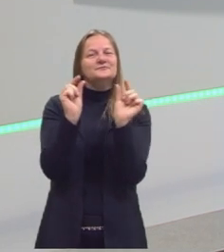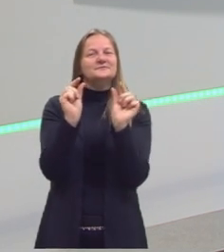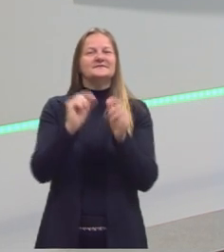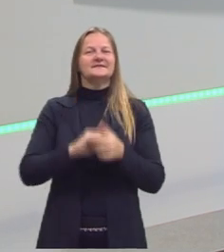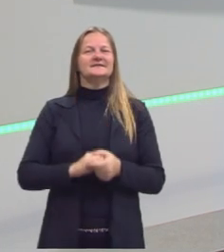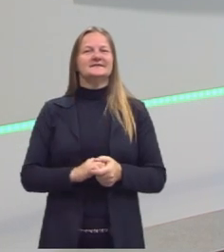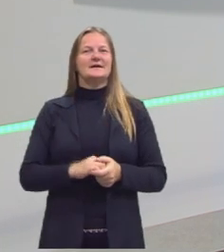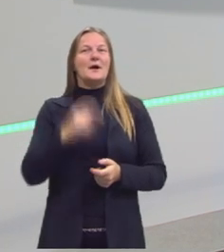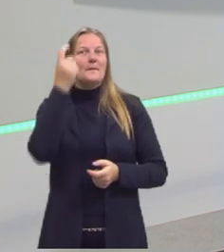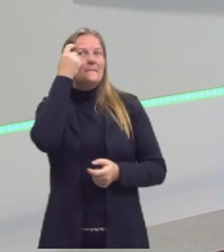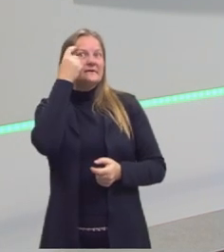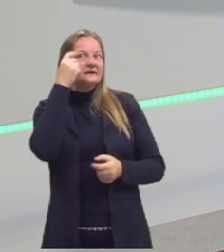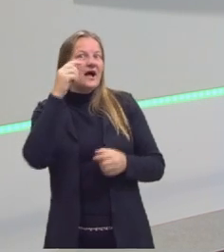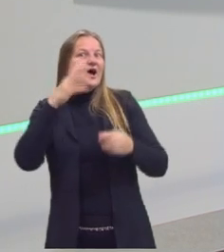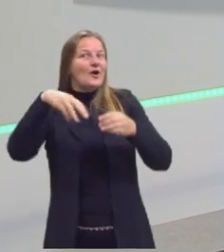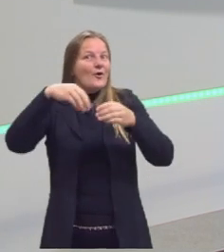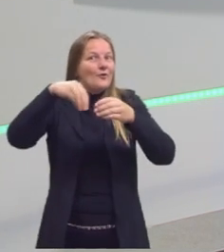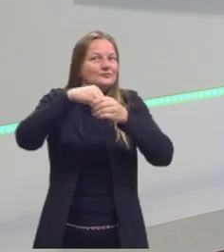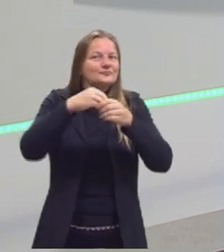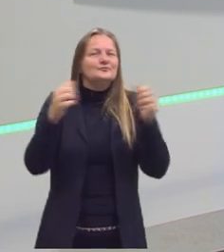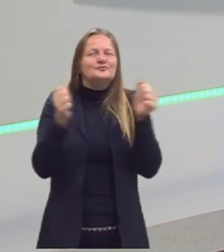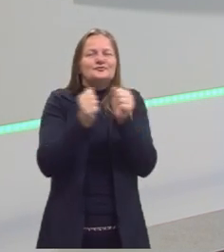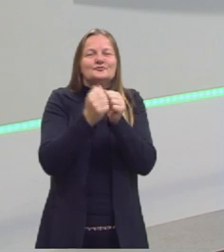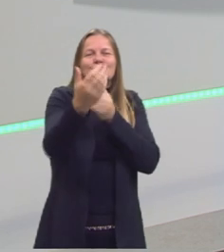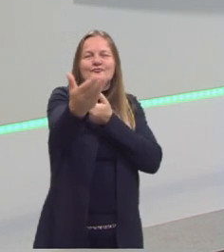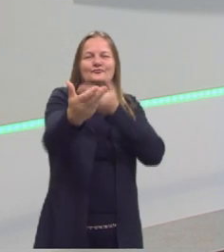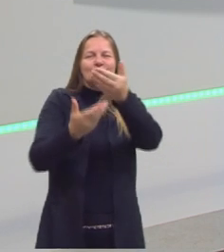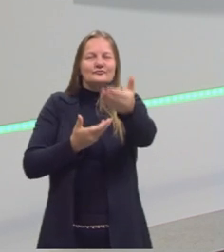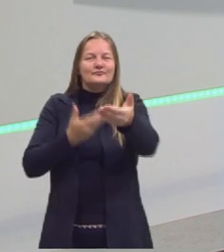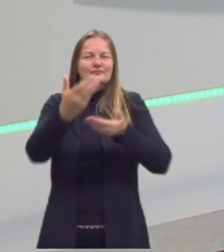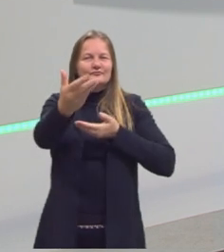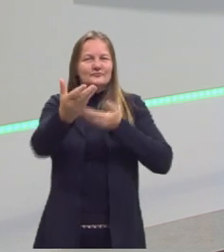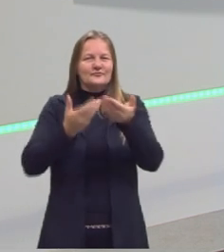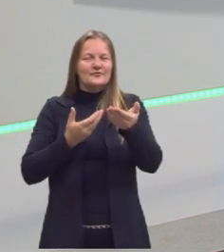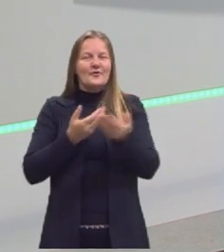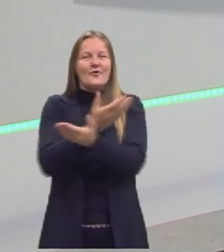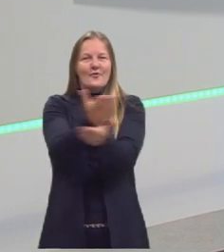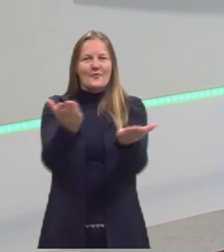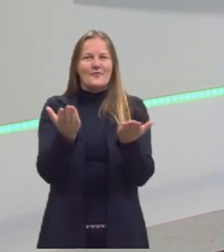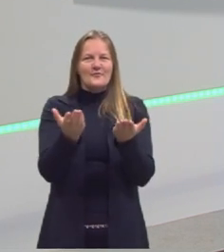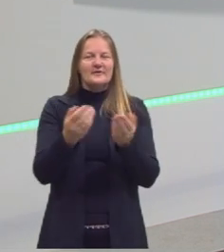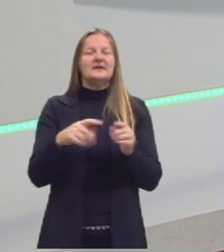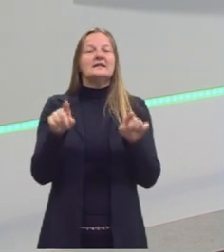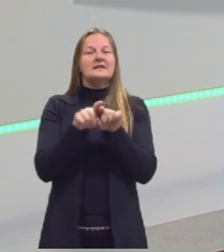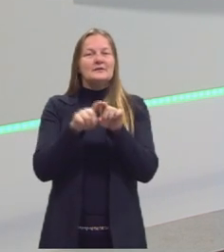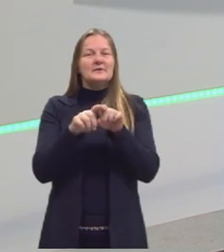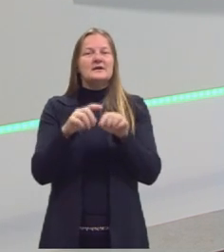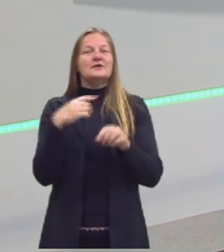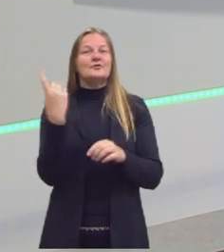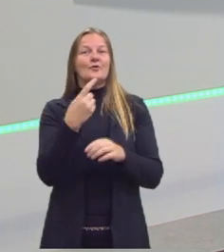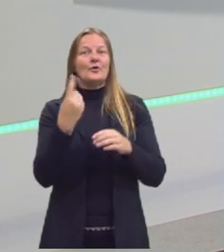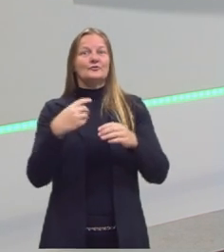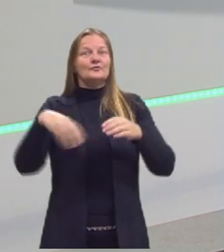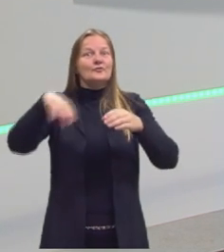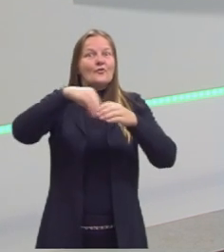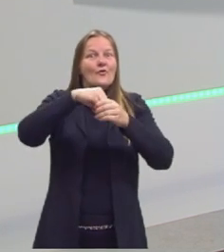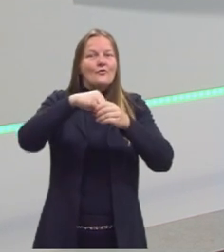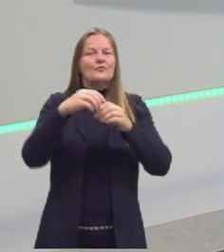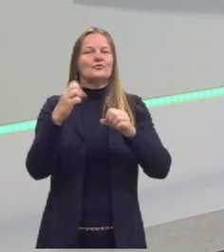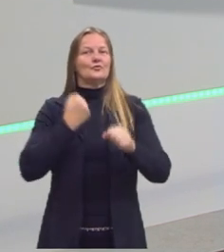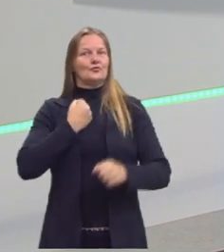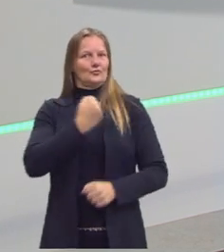Vamos pensar em conjunto, vou compartilhar com vocês então, e também o nosso conjunto, os conjuntos